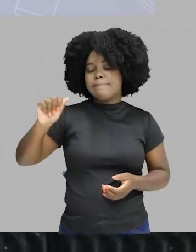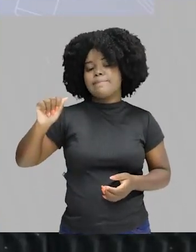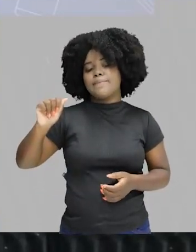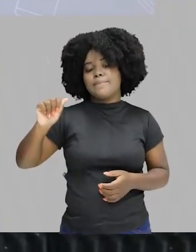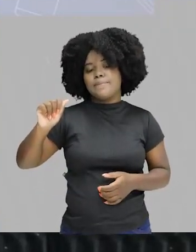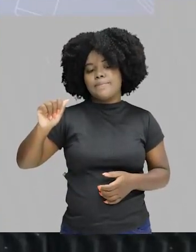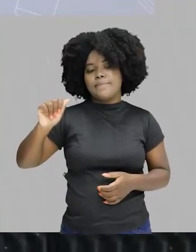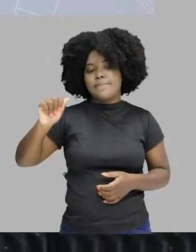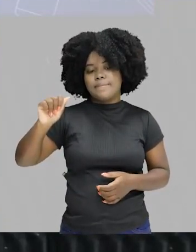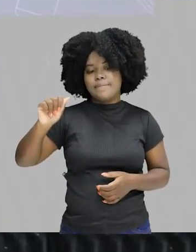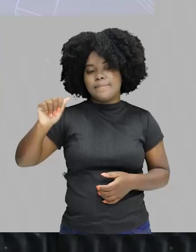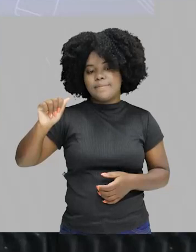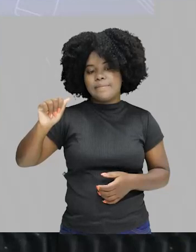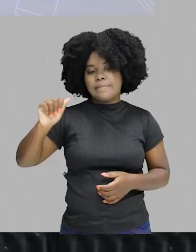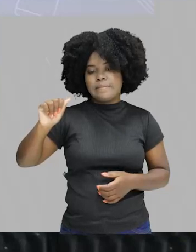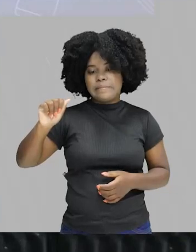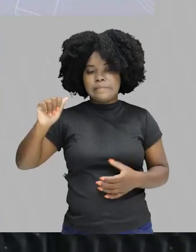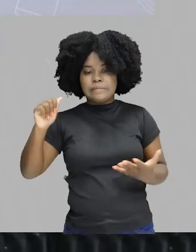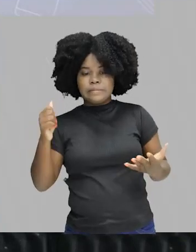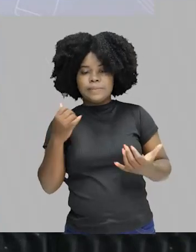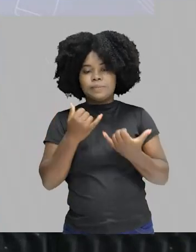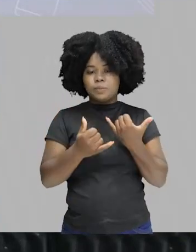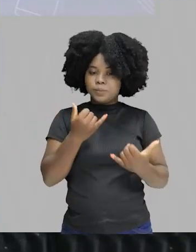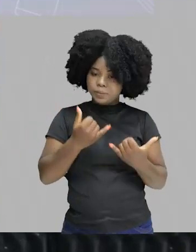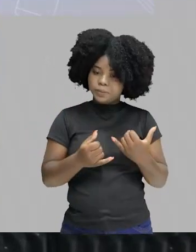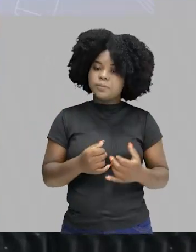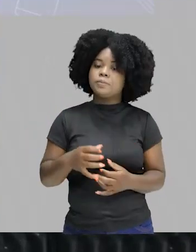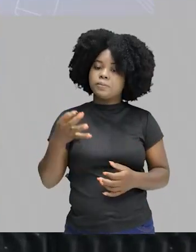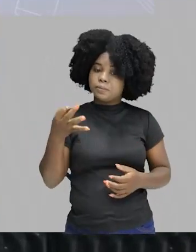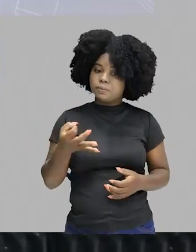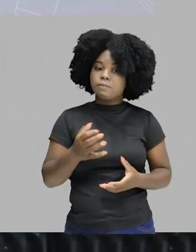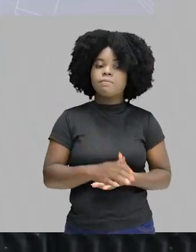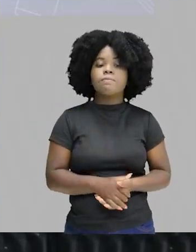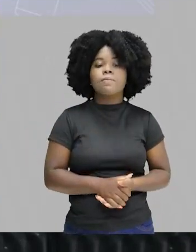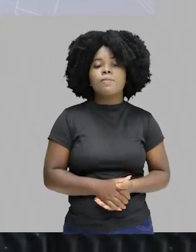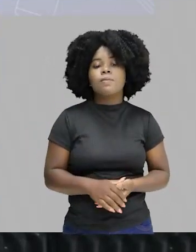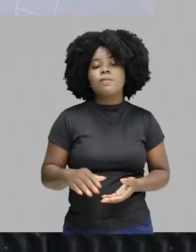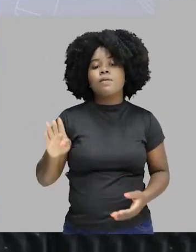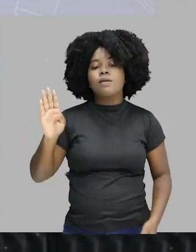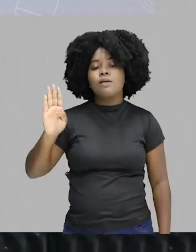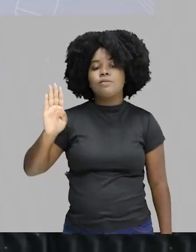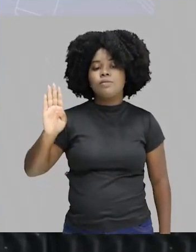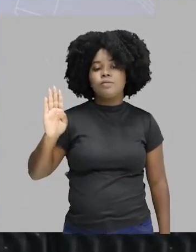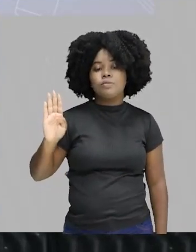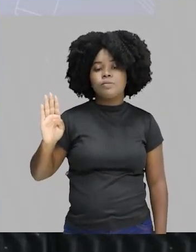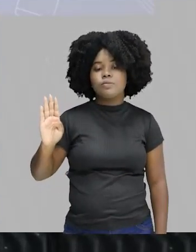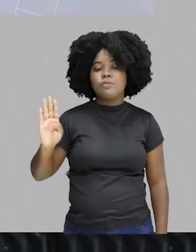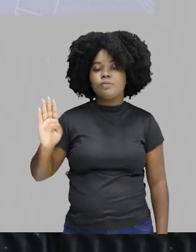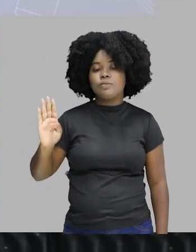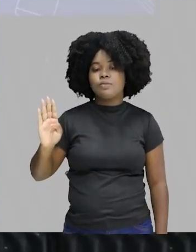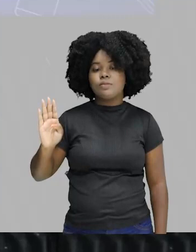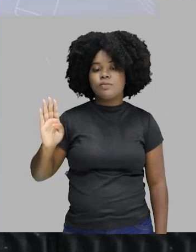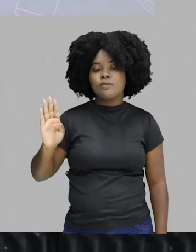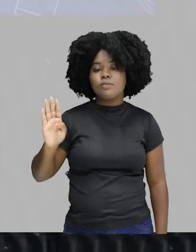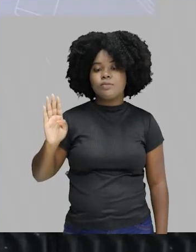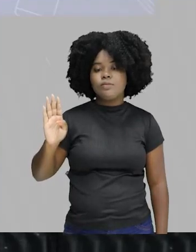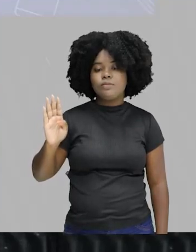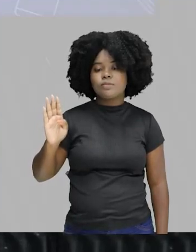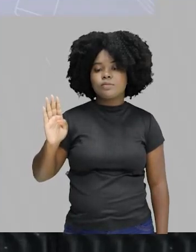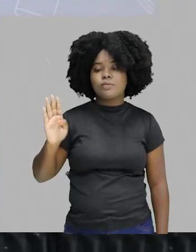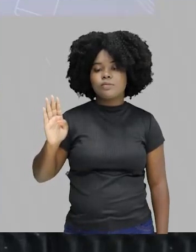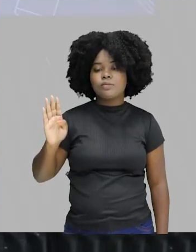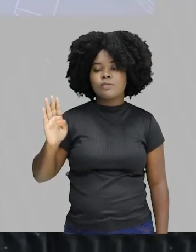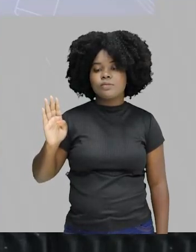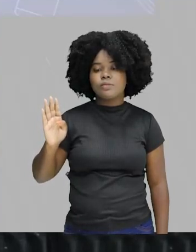um aspecto bem formal desta democracia. Muito interessante. Diz respeito à democratização da educação e qualidade do